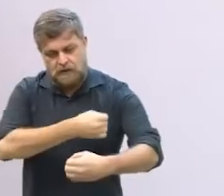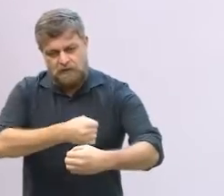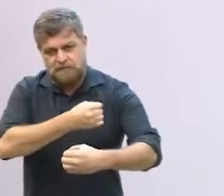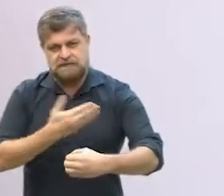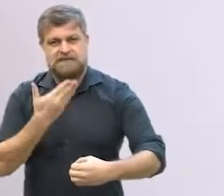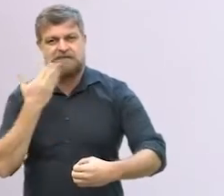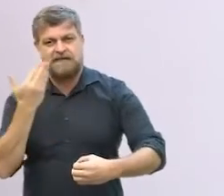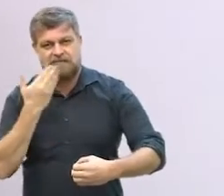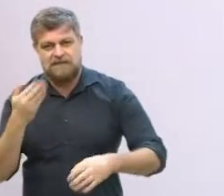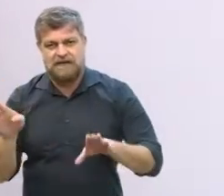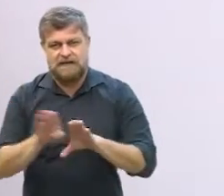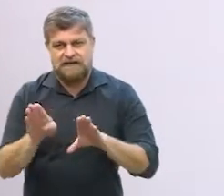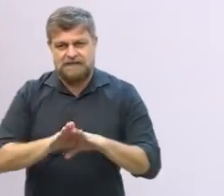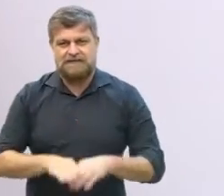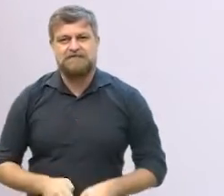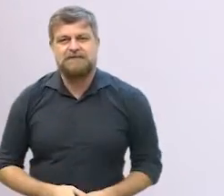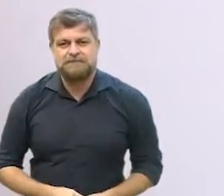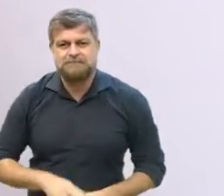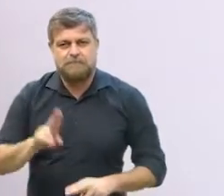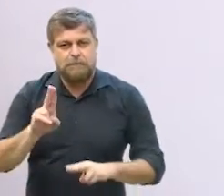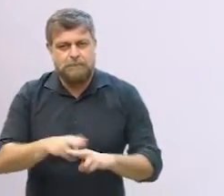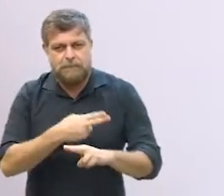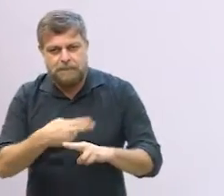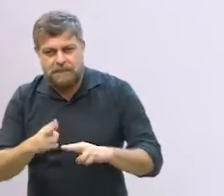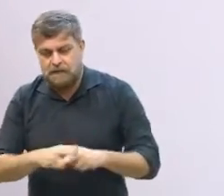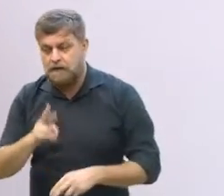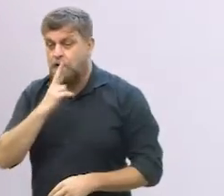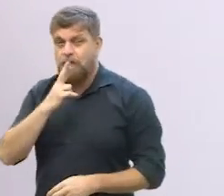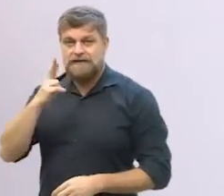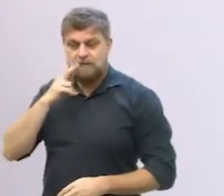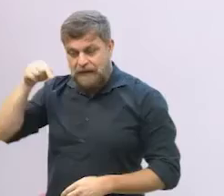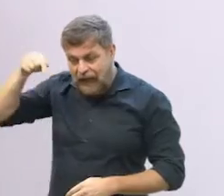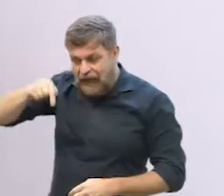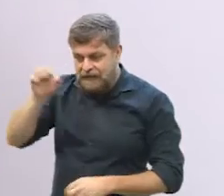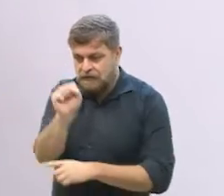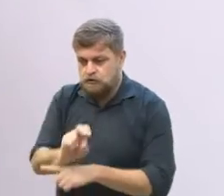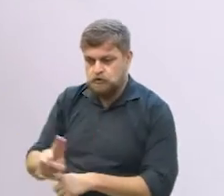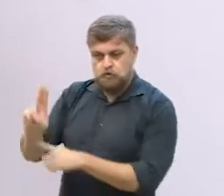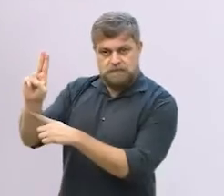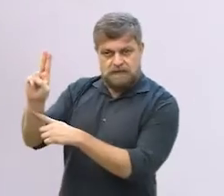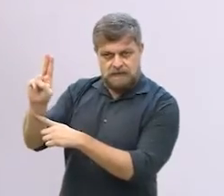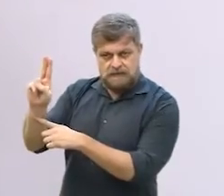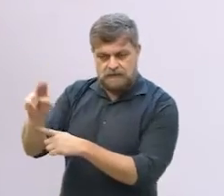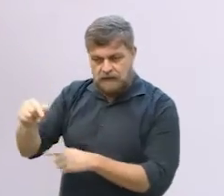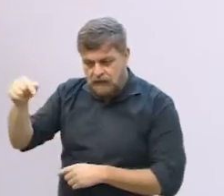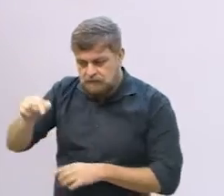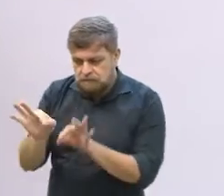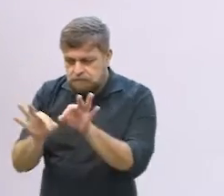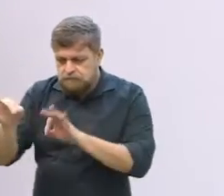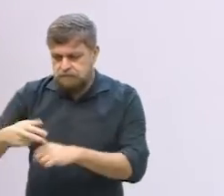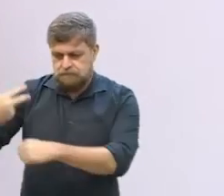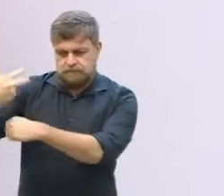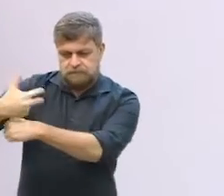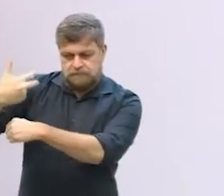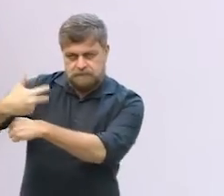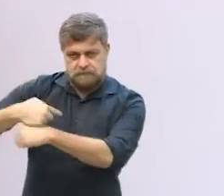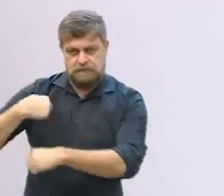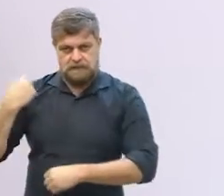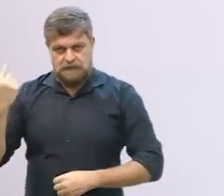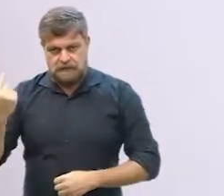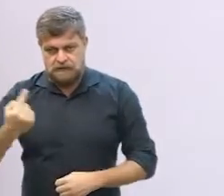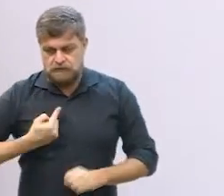Fácil quanto ao Shopódromo que é um restaurante aqui em Sumaré que nos recebeu para que a gente pudesse